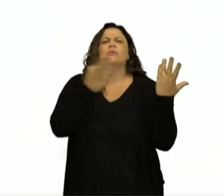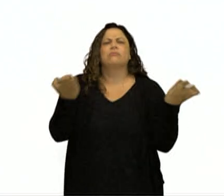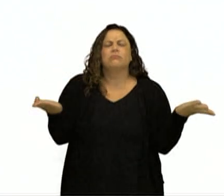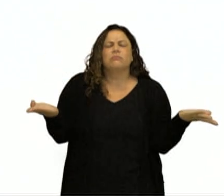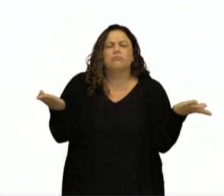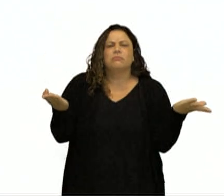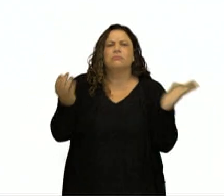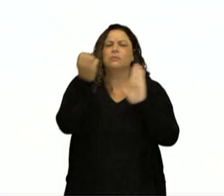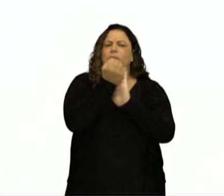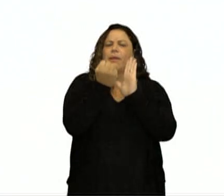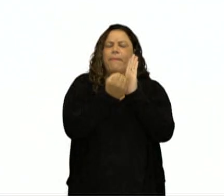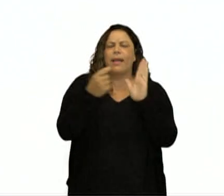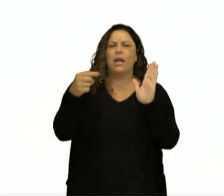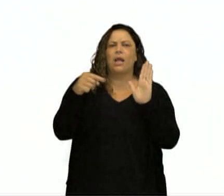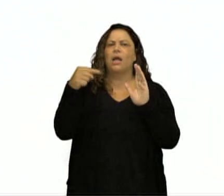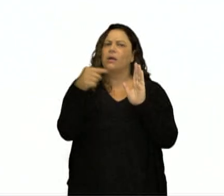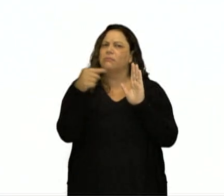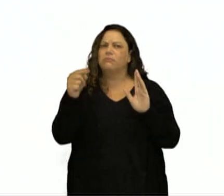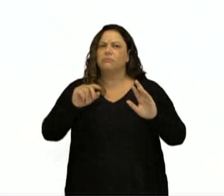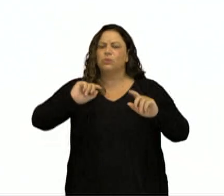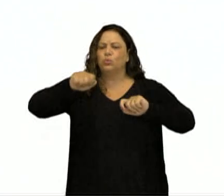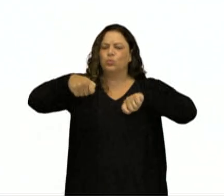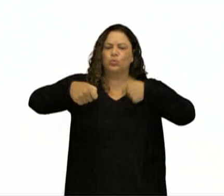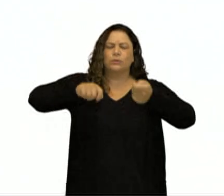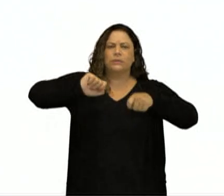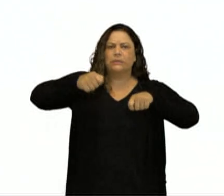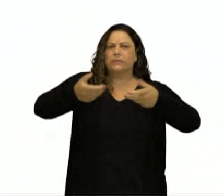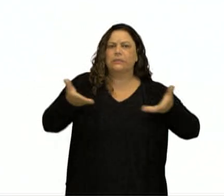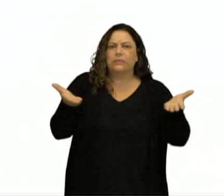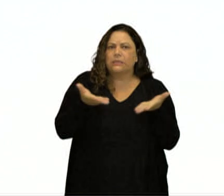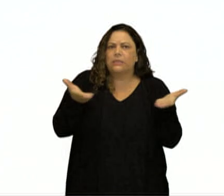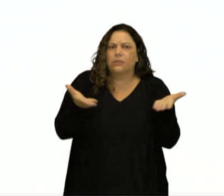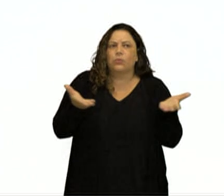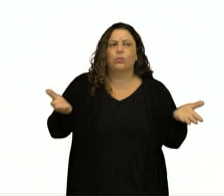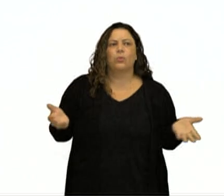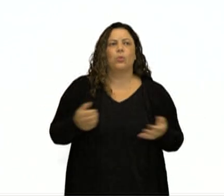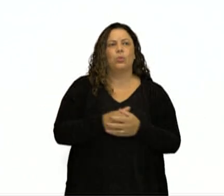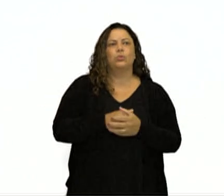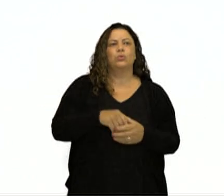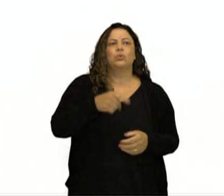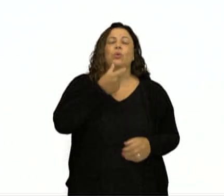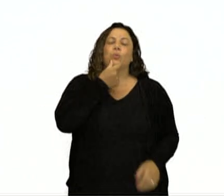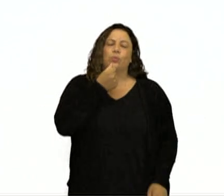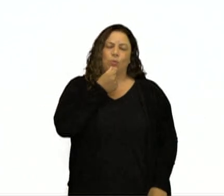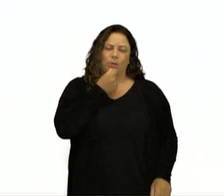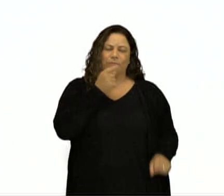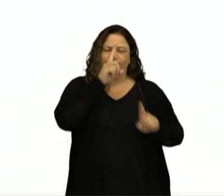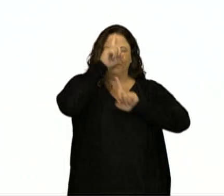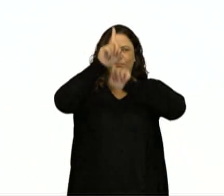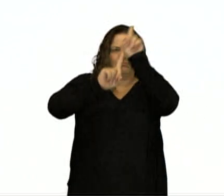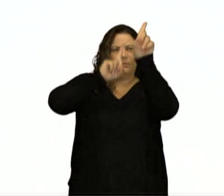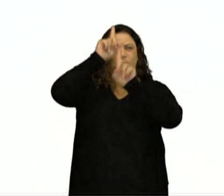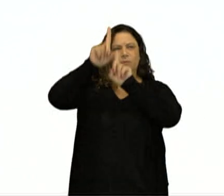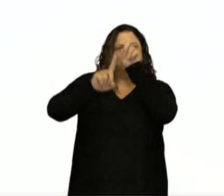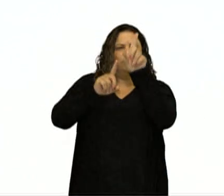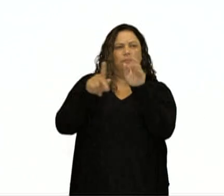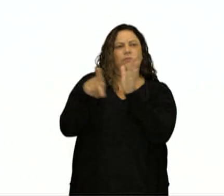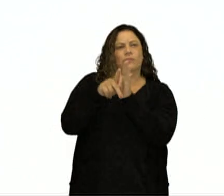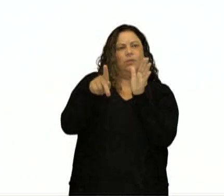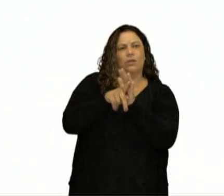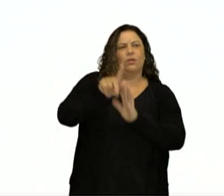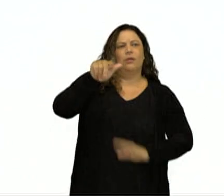registro dos sinais que a gente tem hoje em dia? Foi o inventor galês Robert Record.